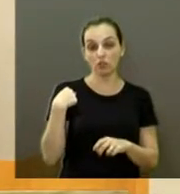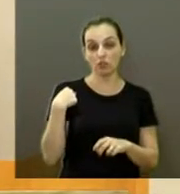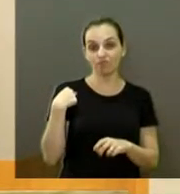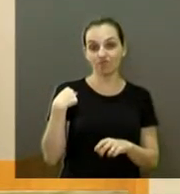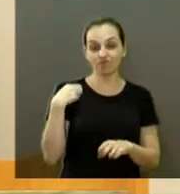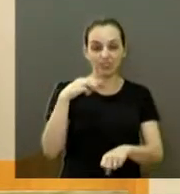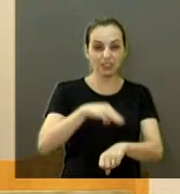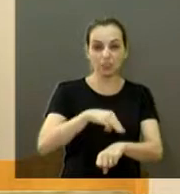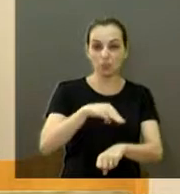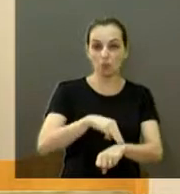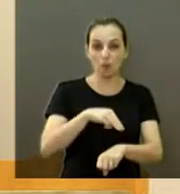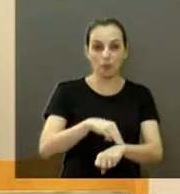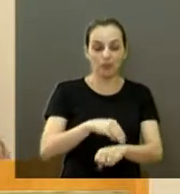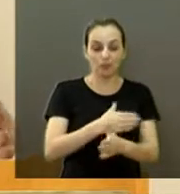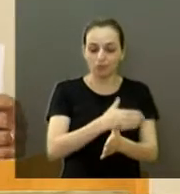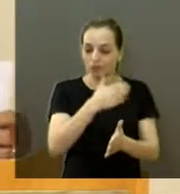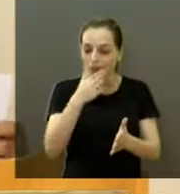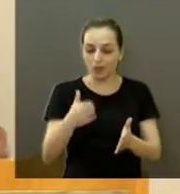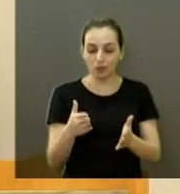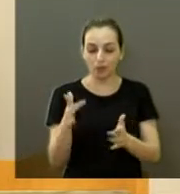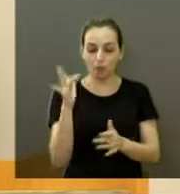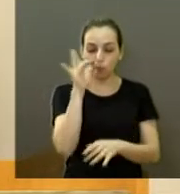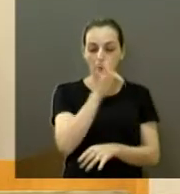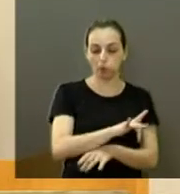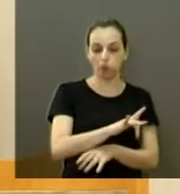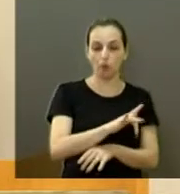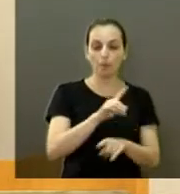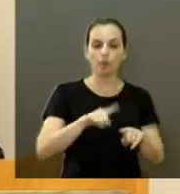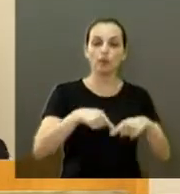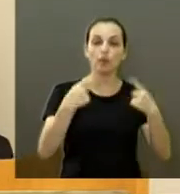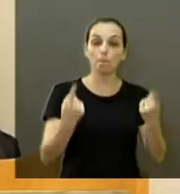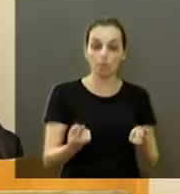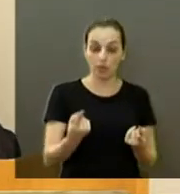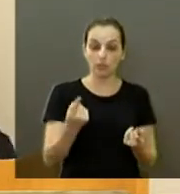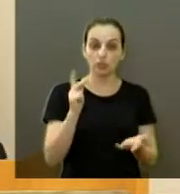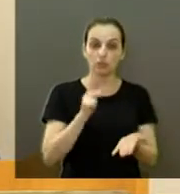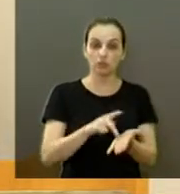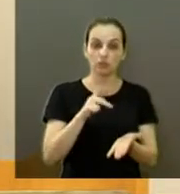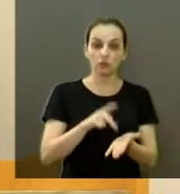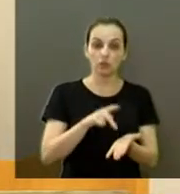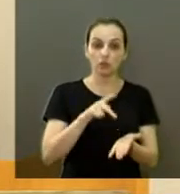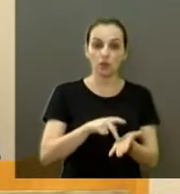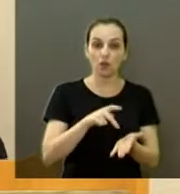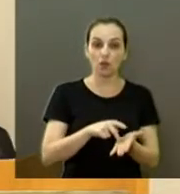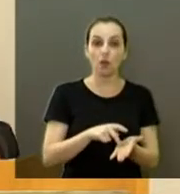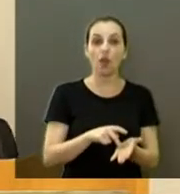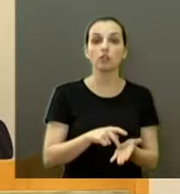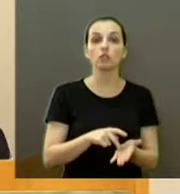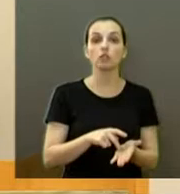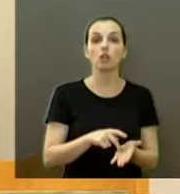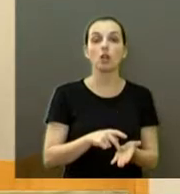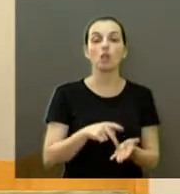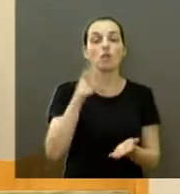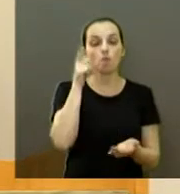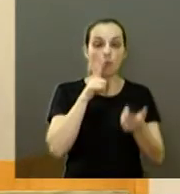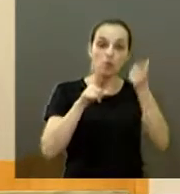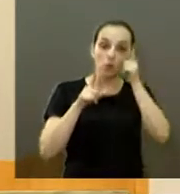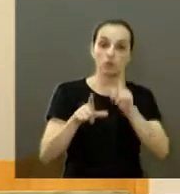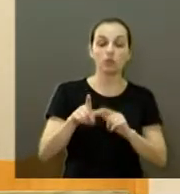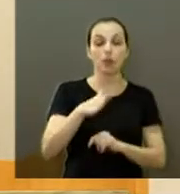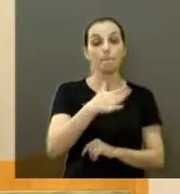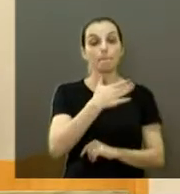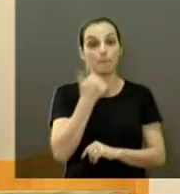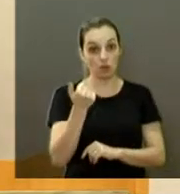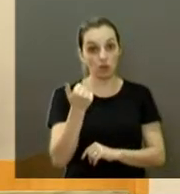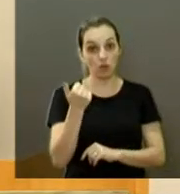estamos. Mas é um ponto que, evidentemente, tem saída. Nós